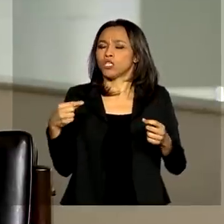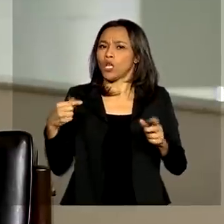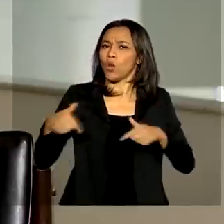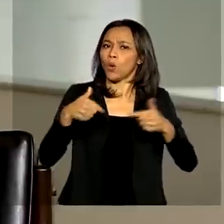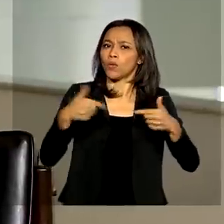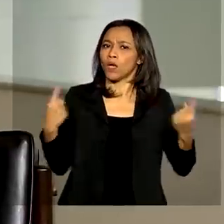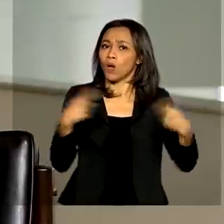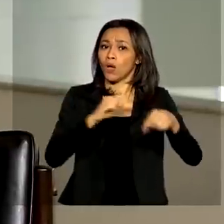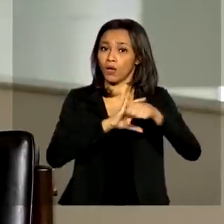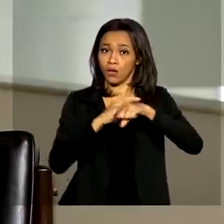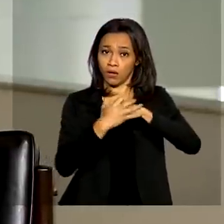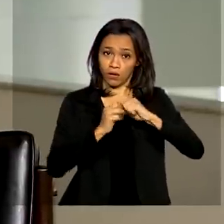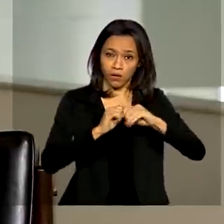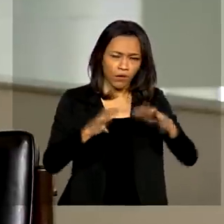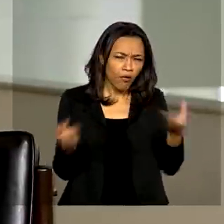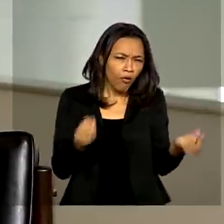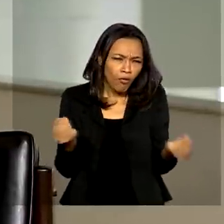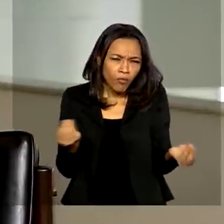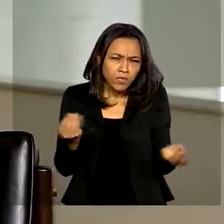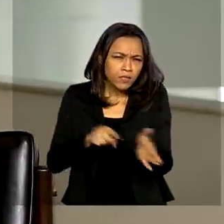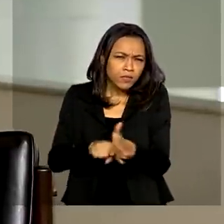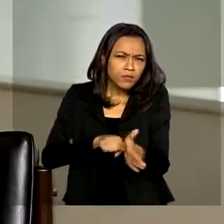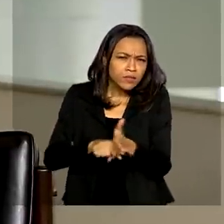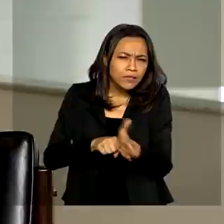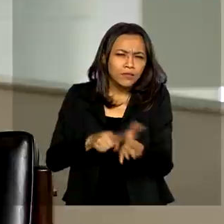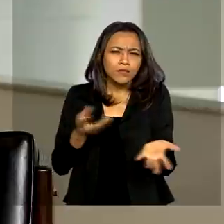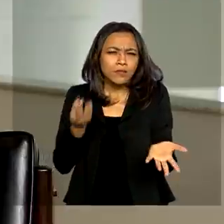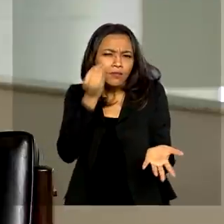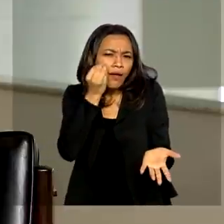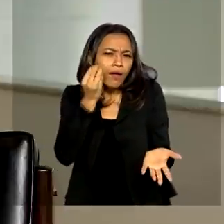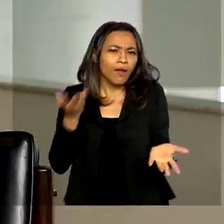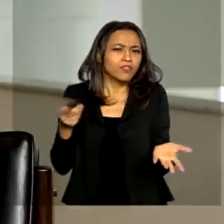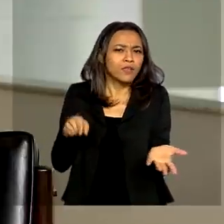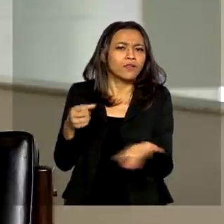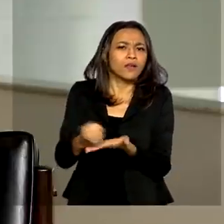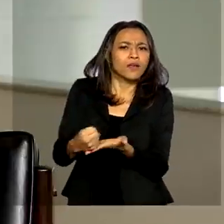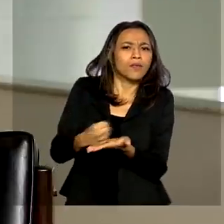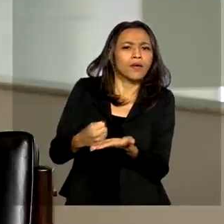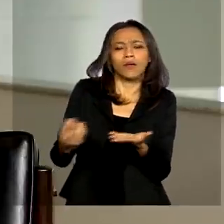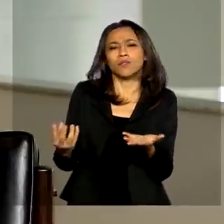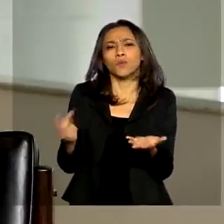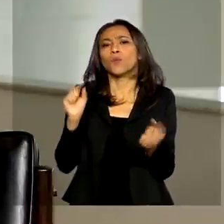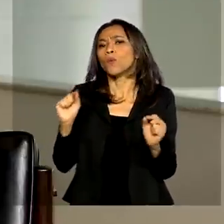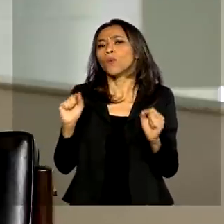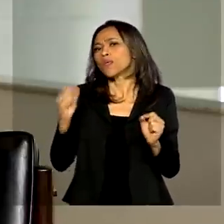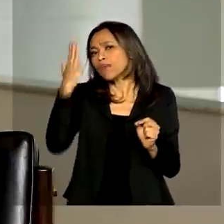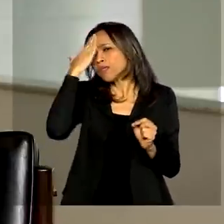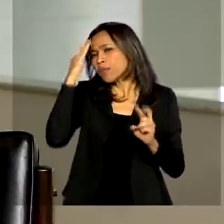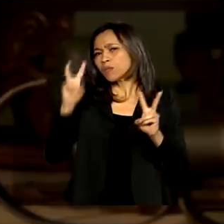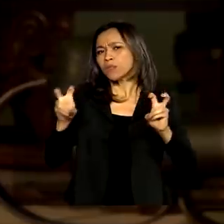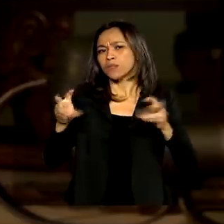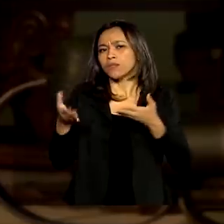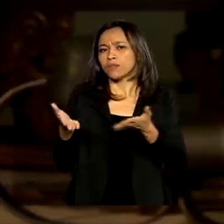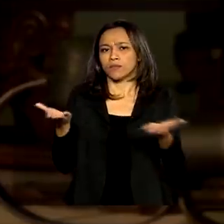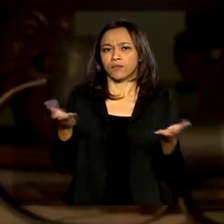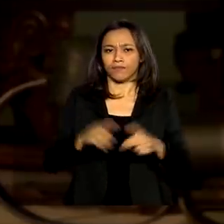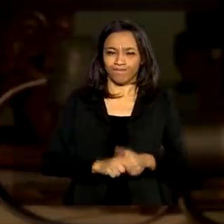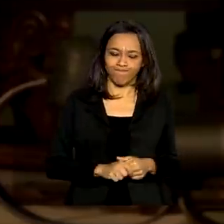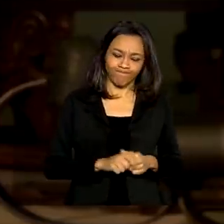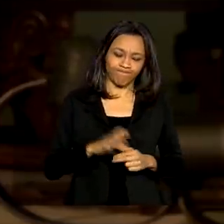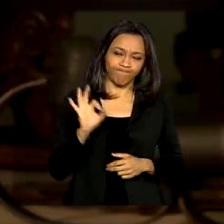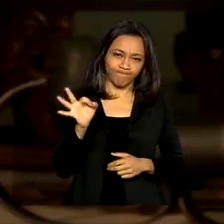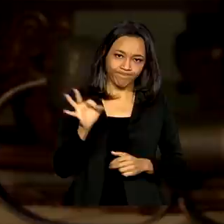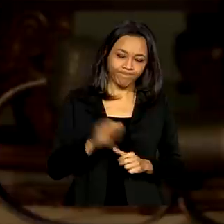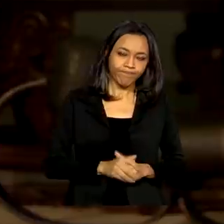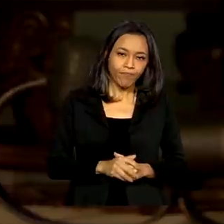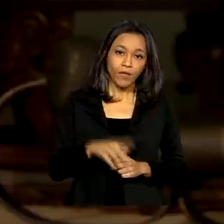o coronavírus. Ministro, como que está esse trabalho, a testagem desse medicamento? O que a gente pode saber sobre esse assunto? Exato.